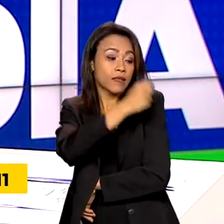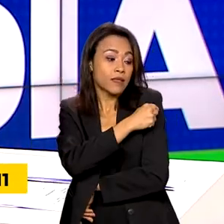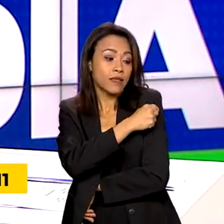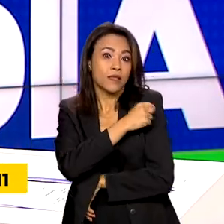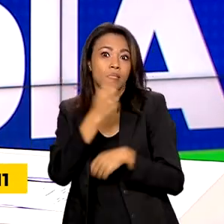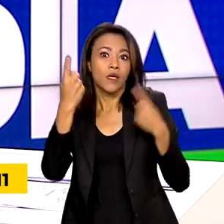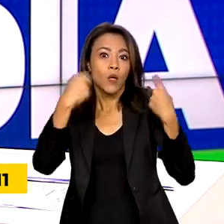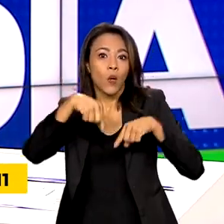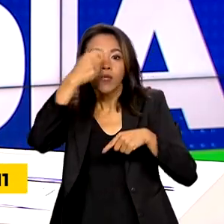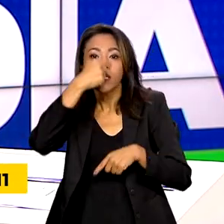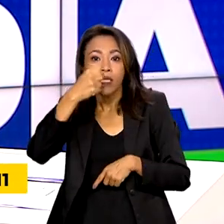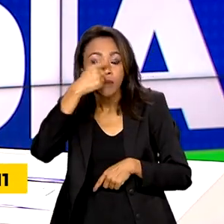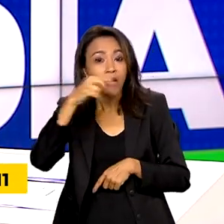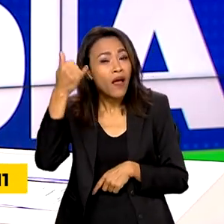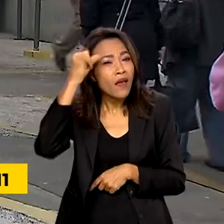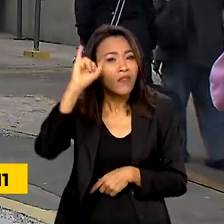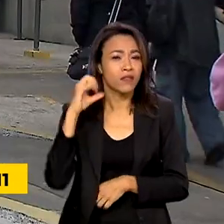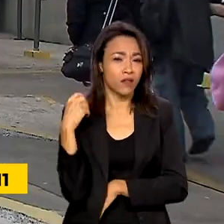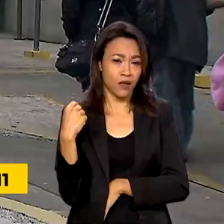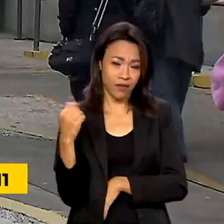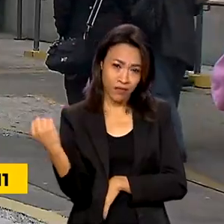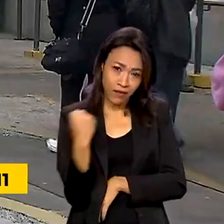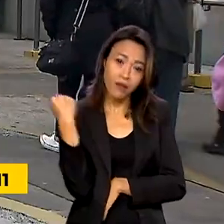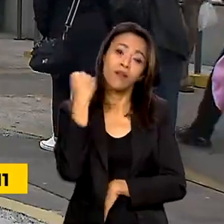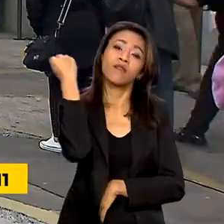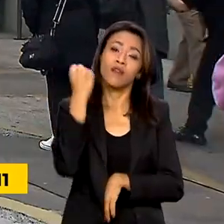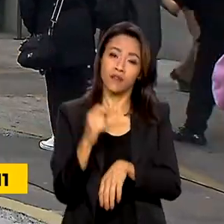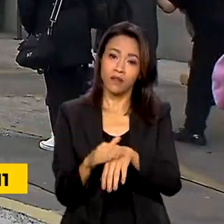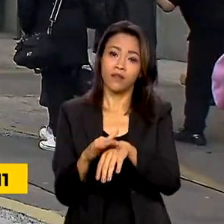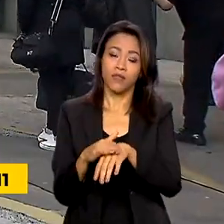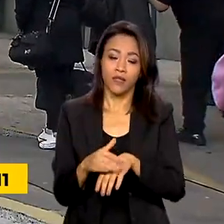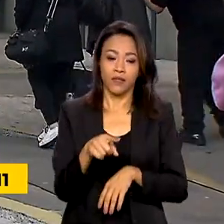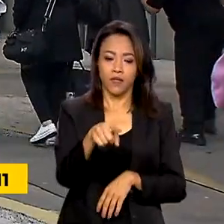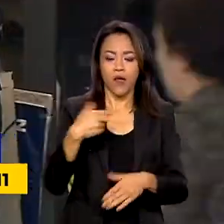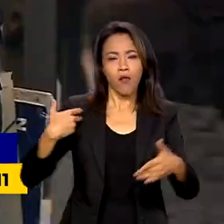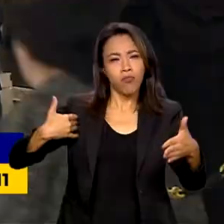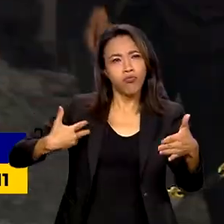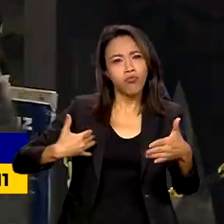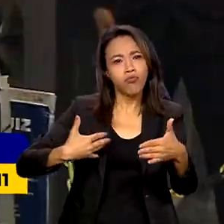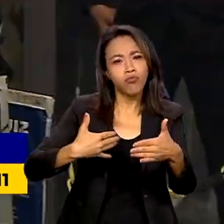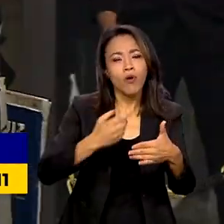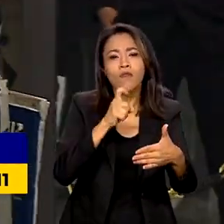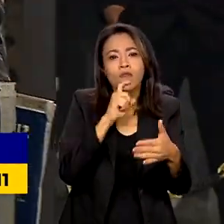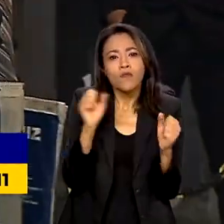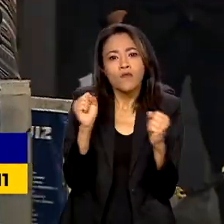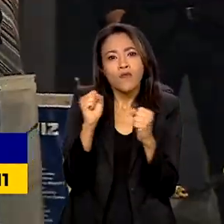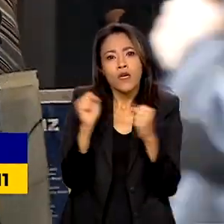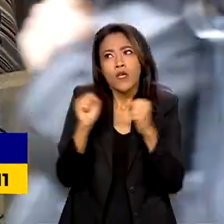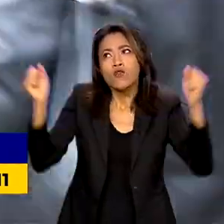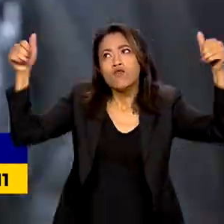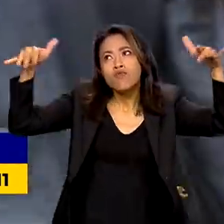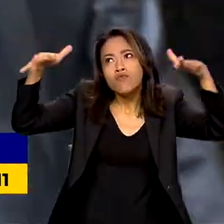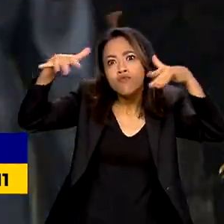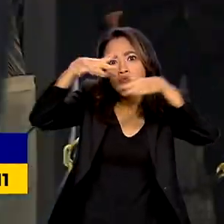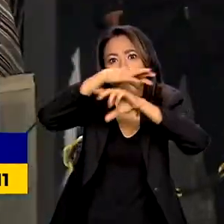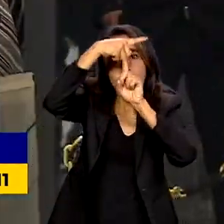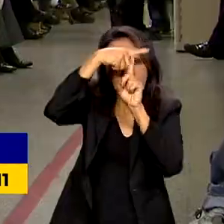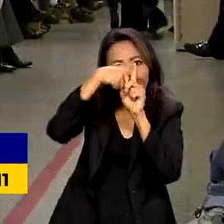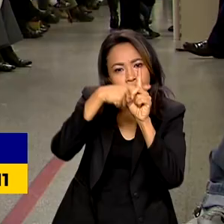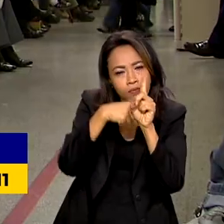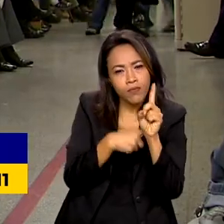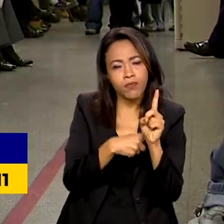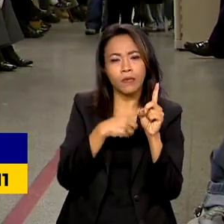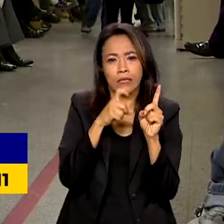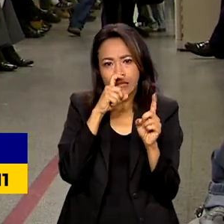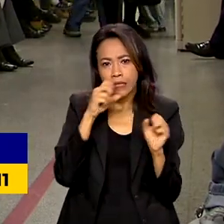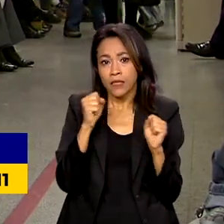casos graves da doença. Inverno próximo e todos já sabemos, temperaturas mais frias